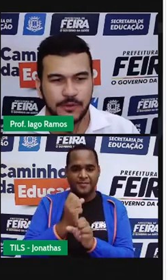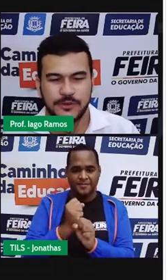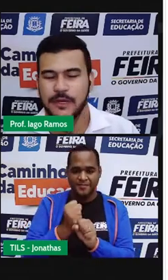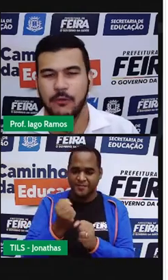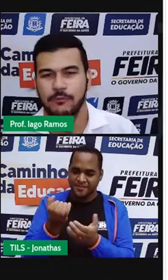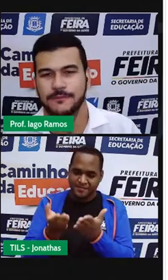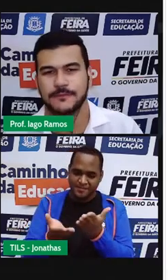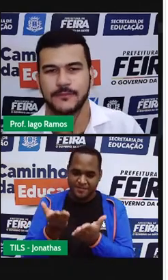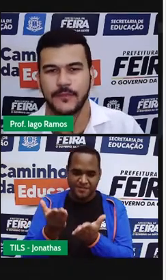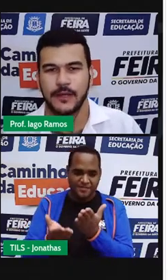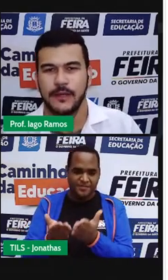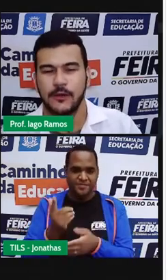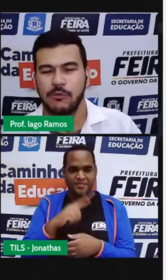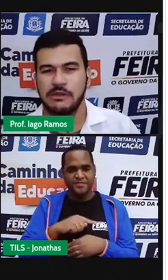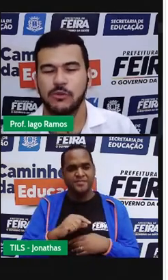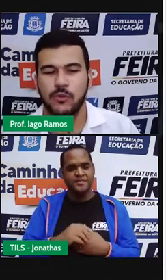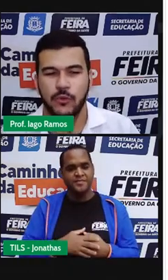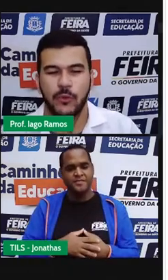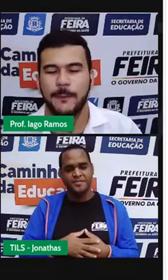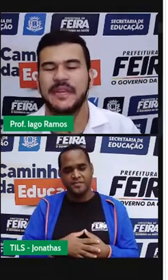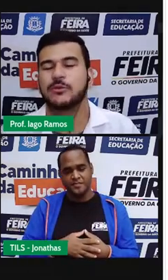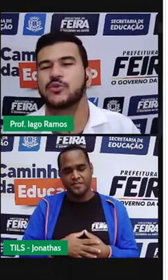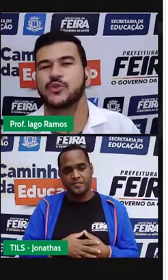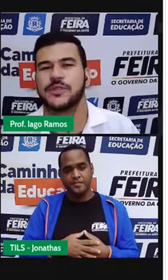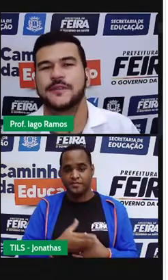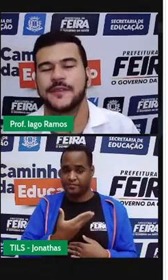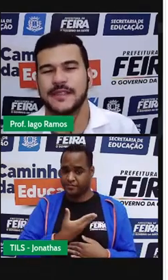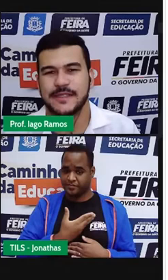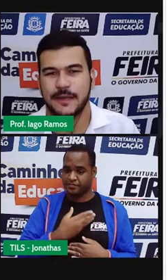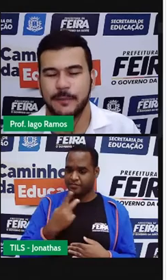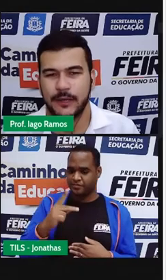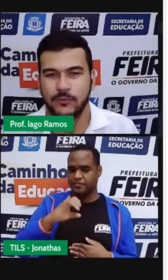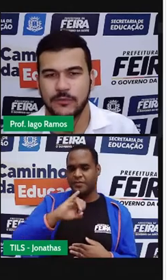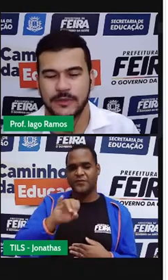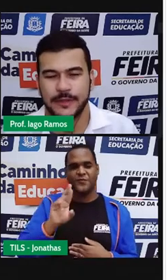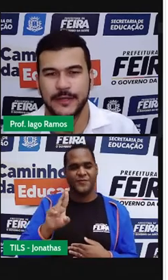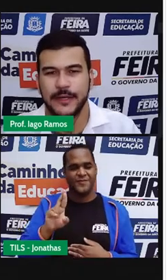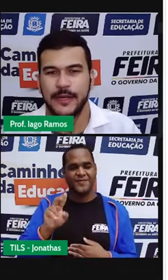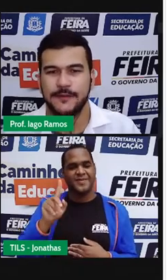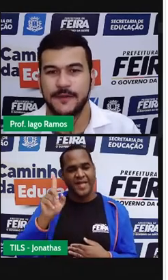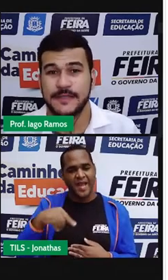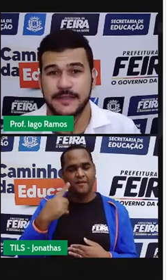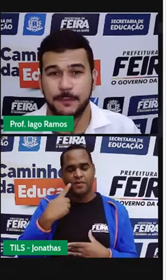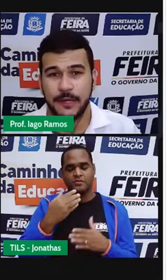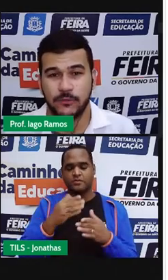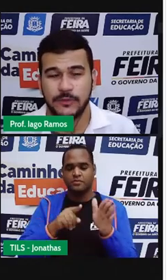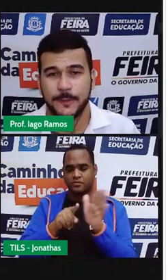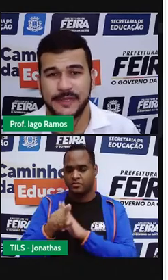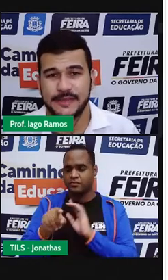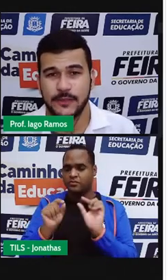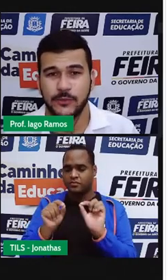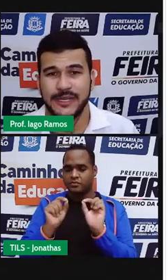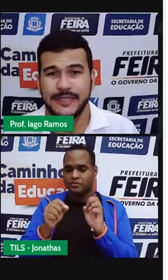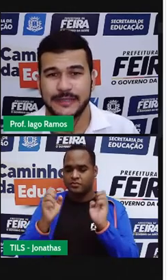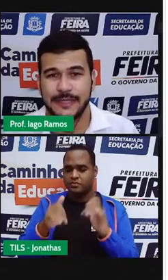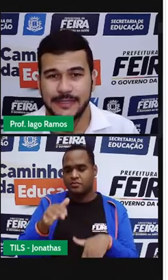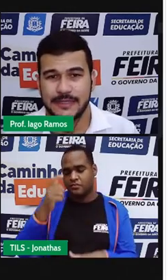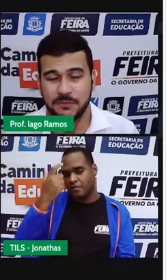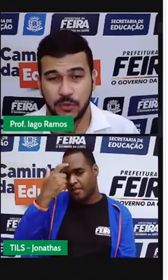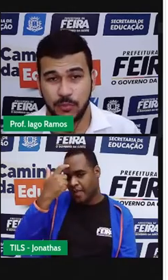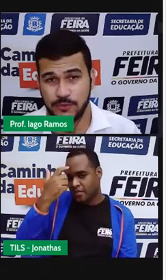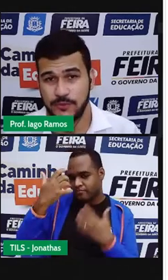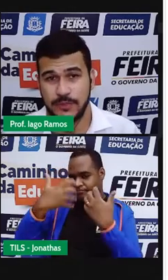proporcional. Quando o amigo do Juninho faz essa pergunta, ele faz essa pergunta pensando em